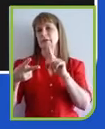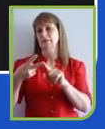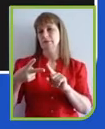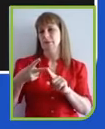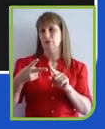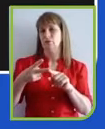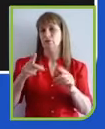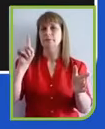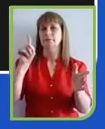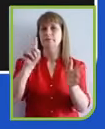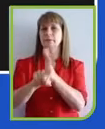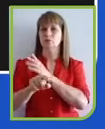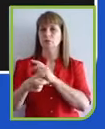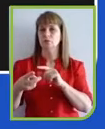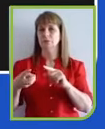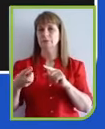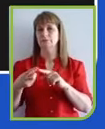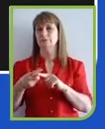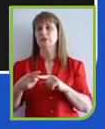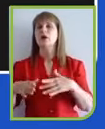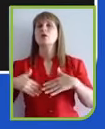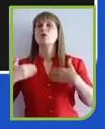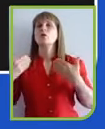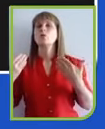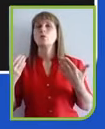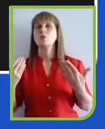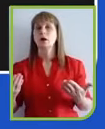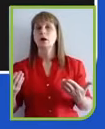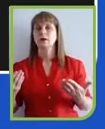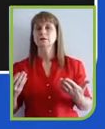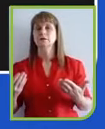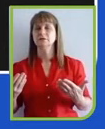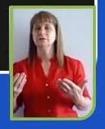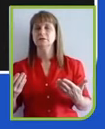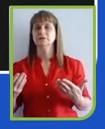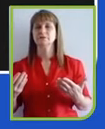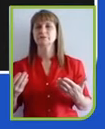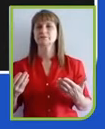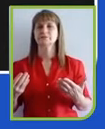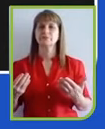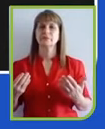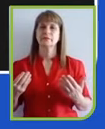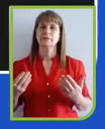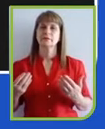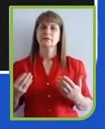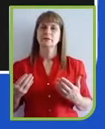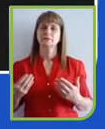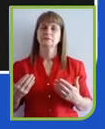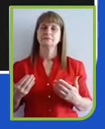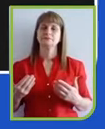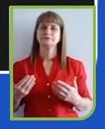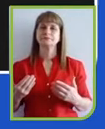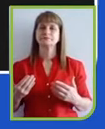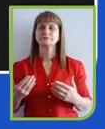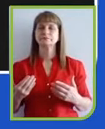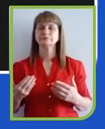Quais dessas questões, aí já vamos olhar para a realidade de cada um de vocês e suas empresas?